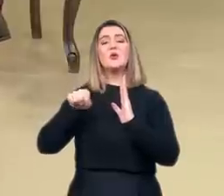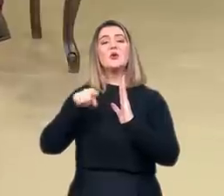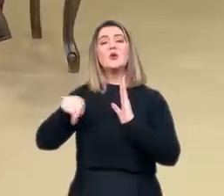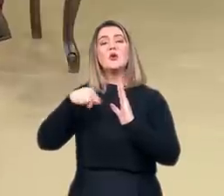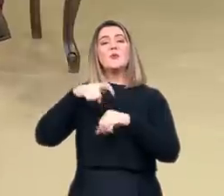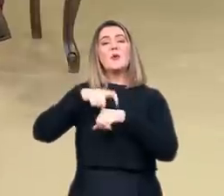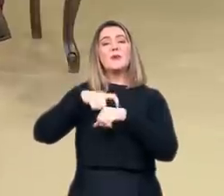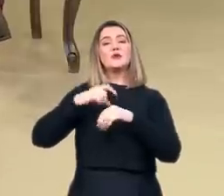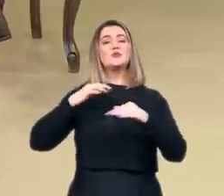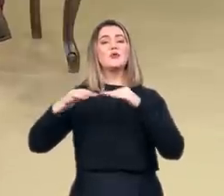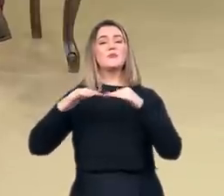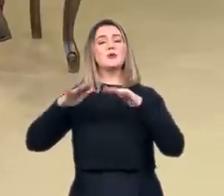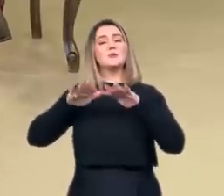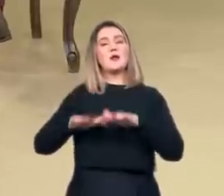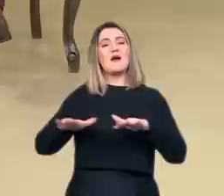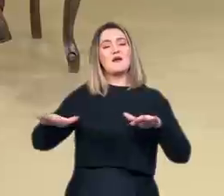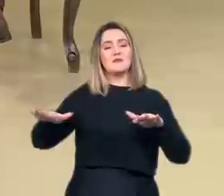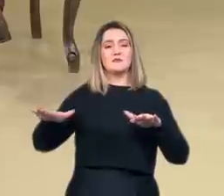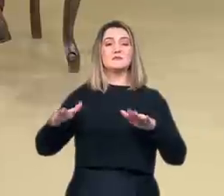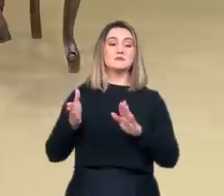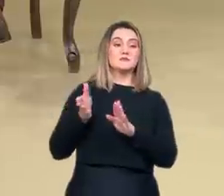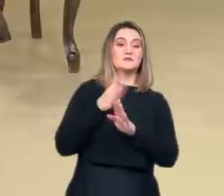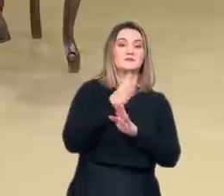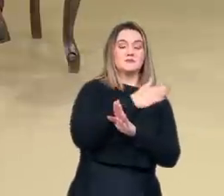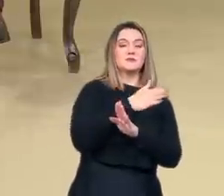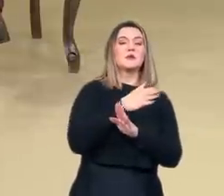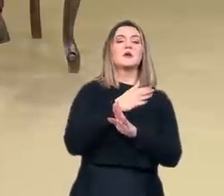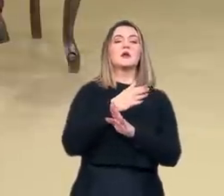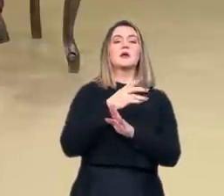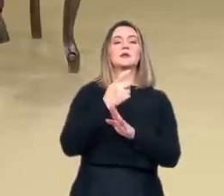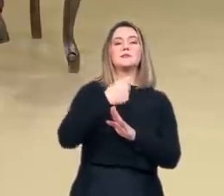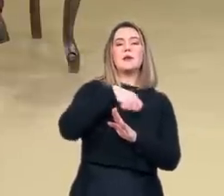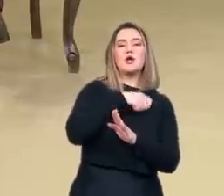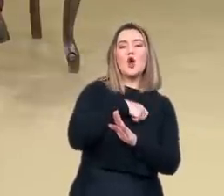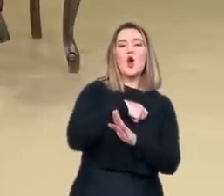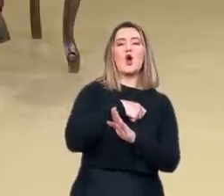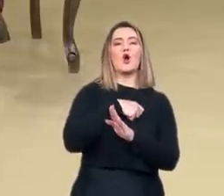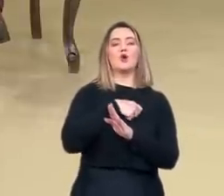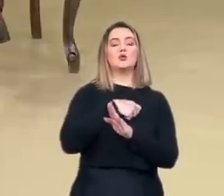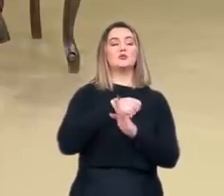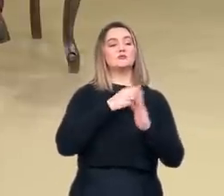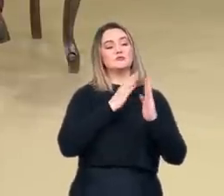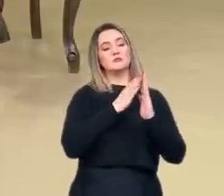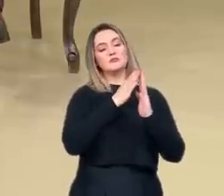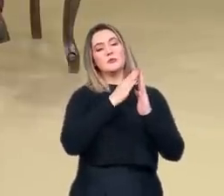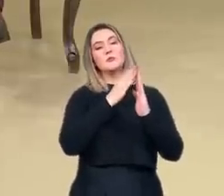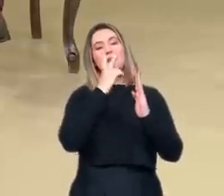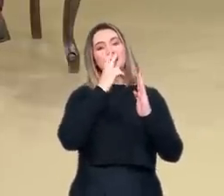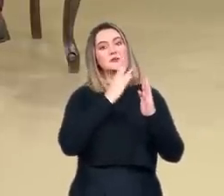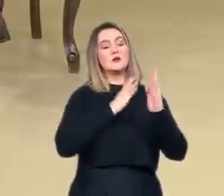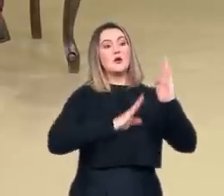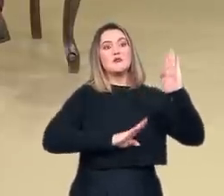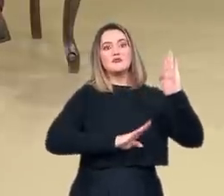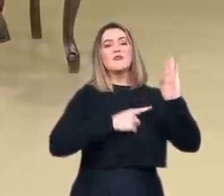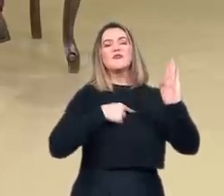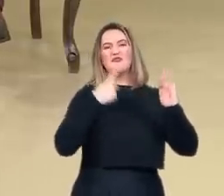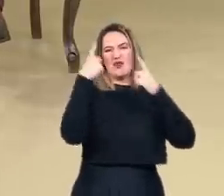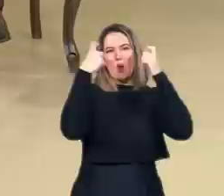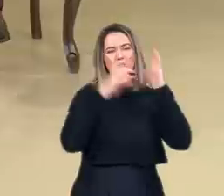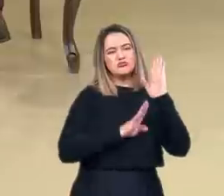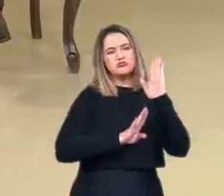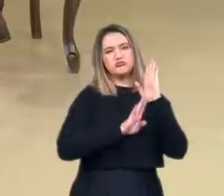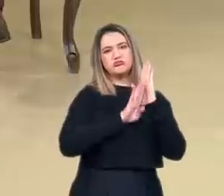história, estava mais branda. Os números da Inquisição Espanhola entre 1540 e 1600, o seu período de declive, são